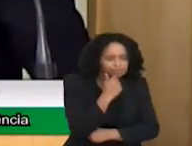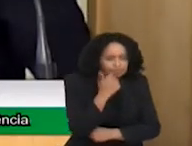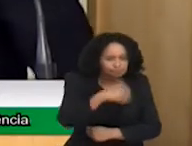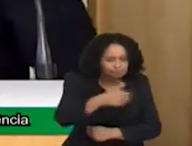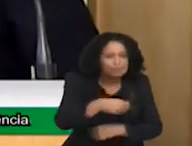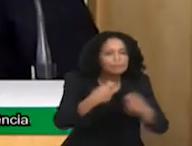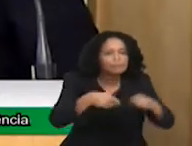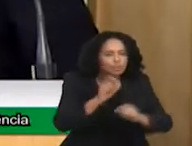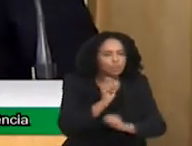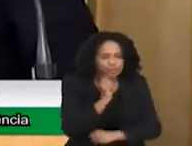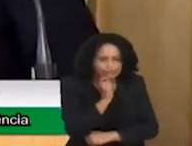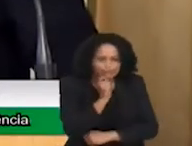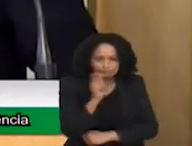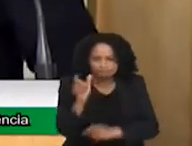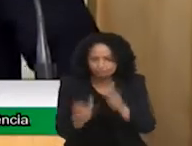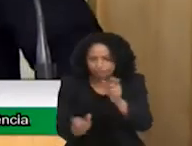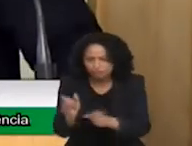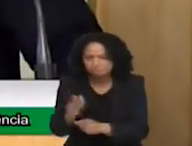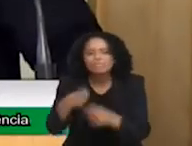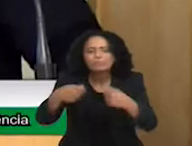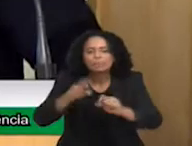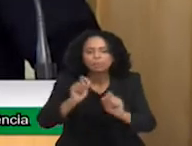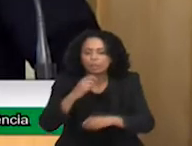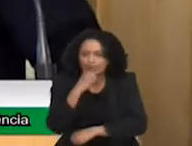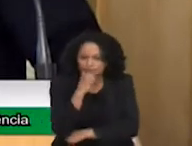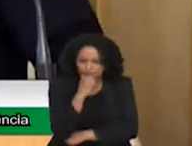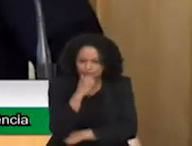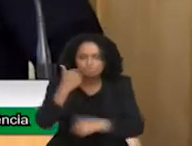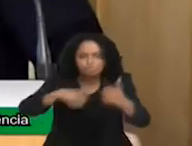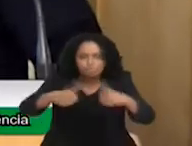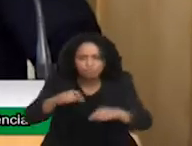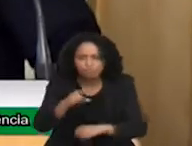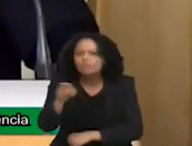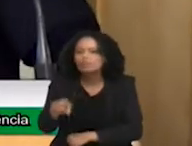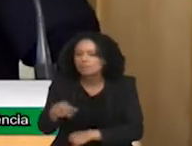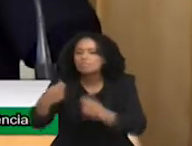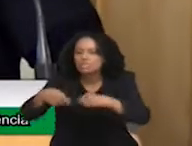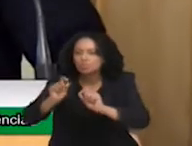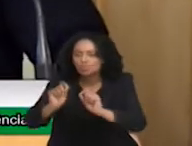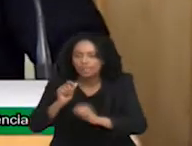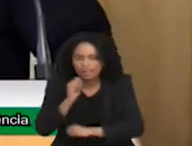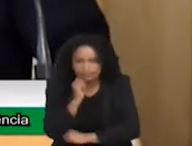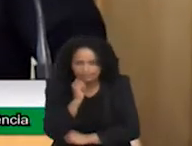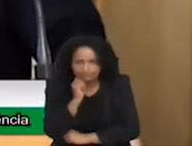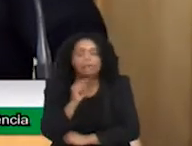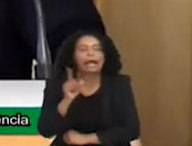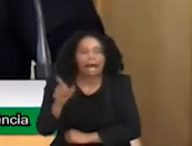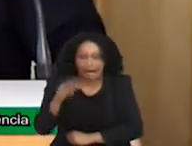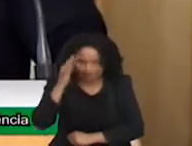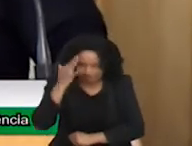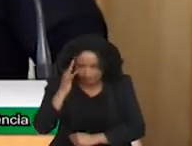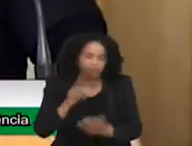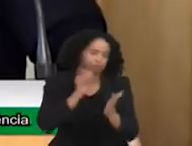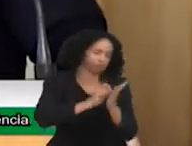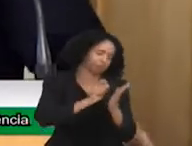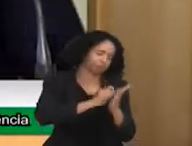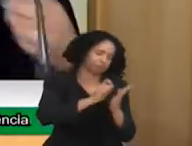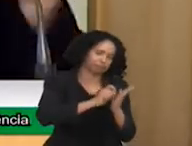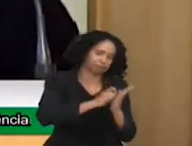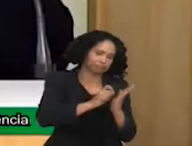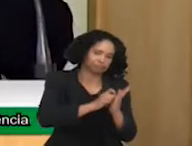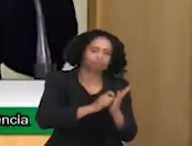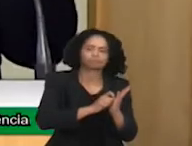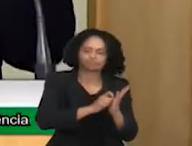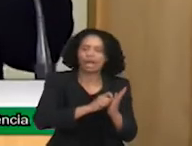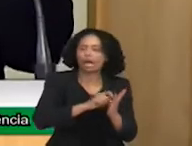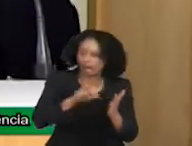indivíduo necessita para estar inserido em um sistema. O que o sistema precisa adaptar ou o que eu